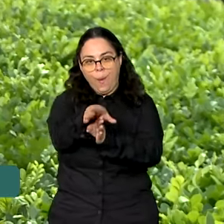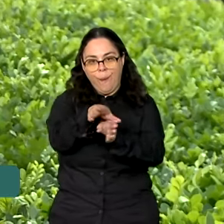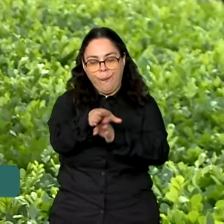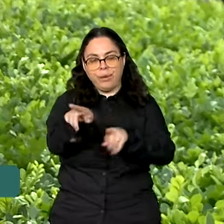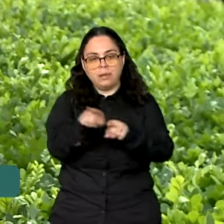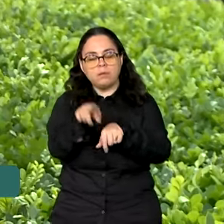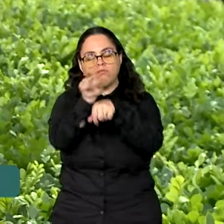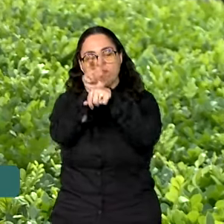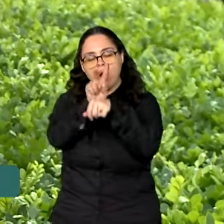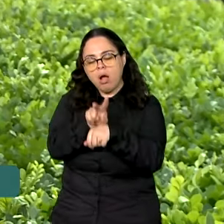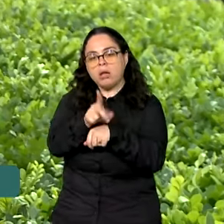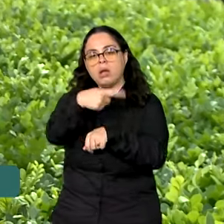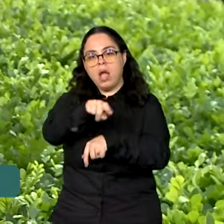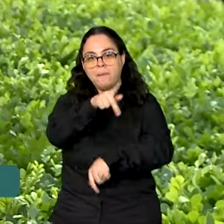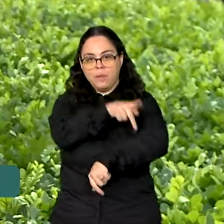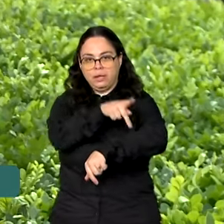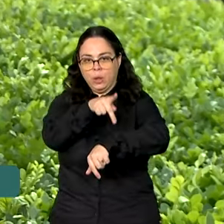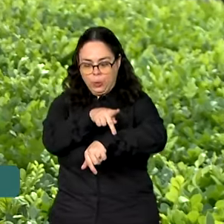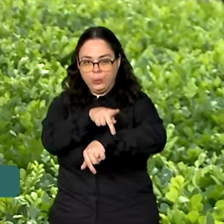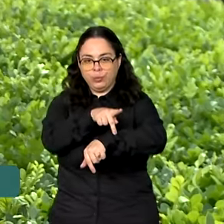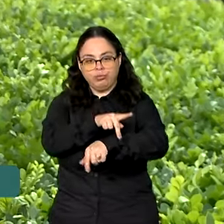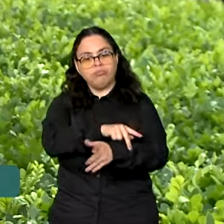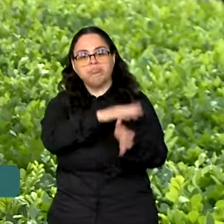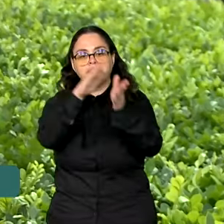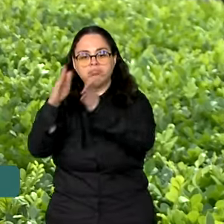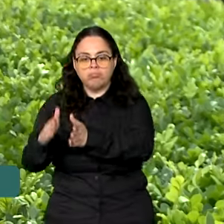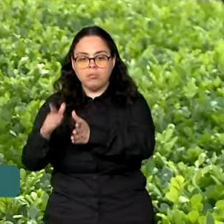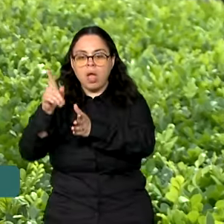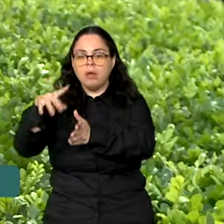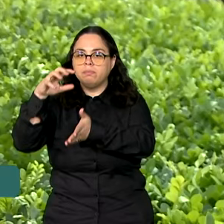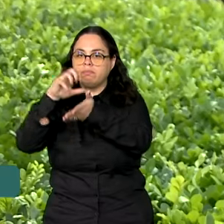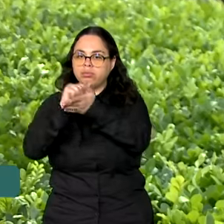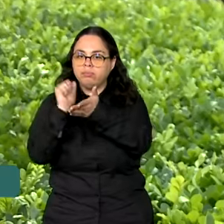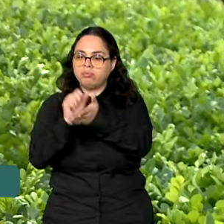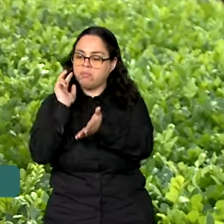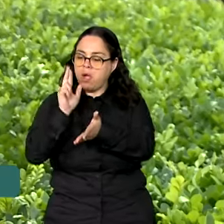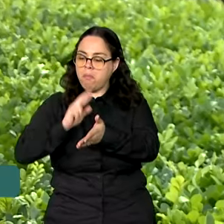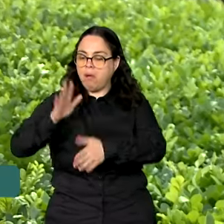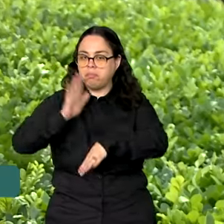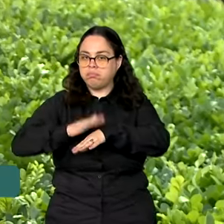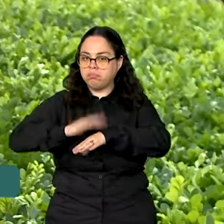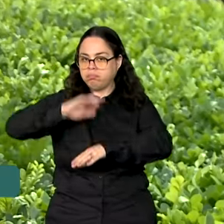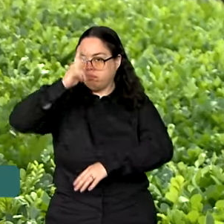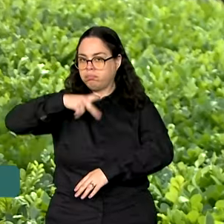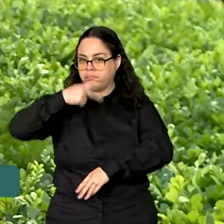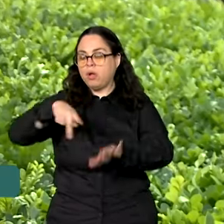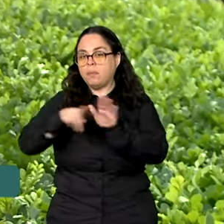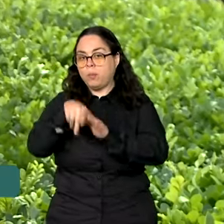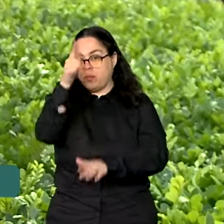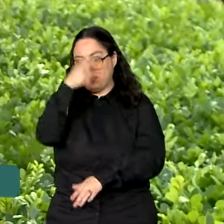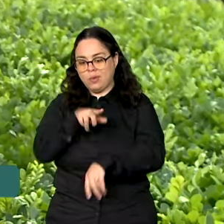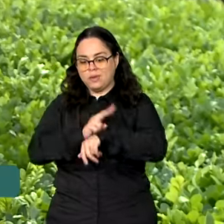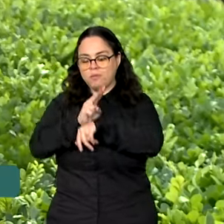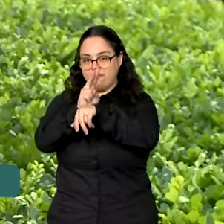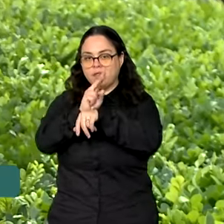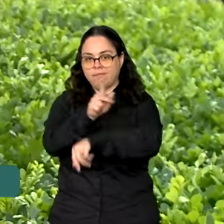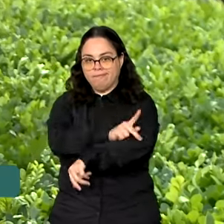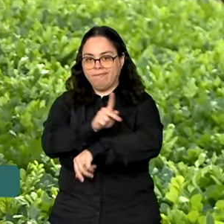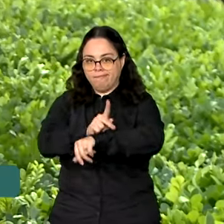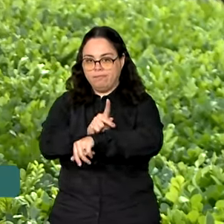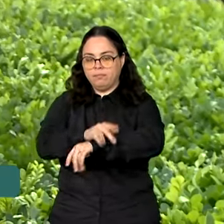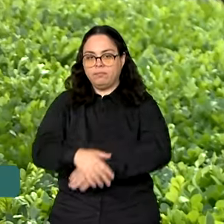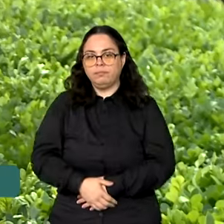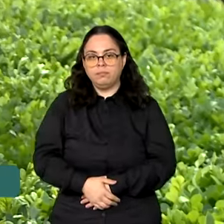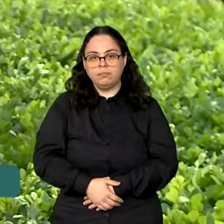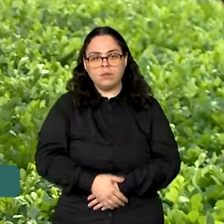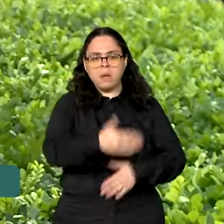supervisores pedagógicos e o preenchimento dos dados pessoais dos supervisores pedagógicos. As